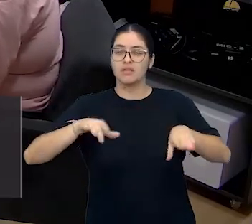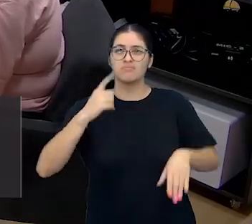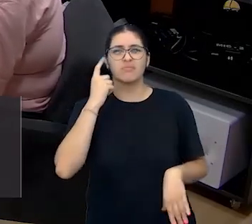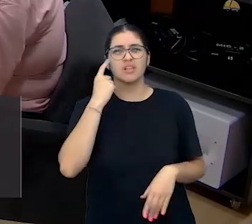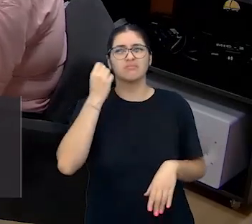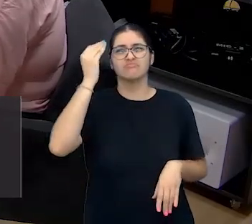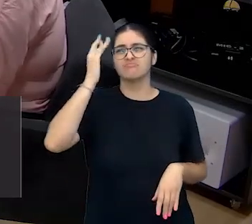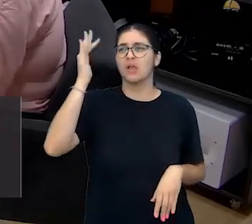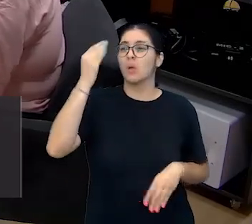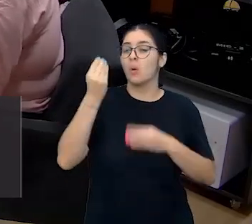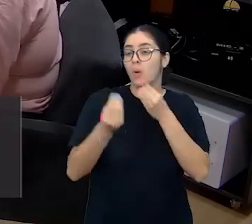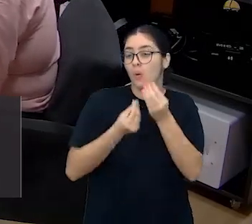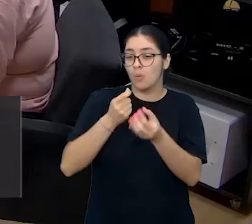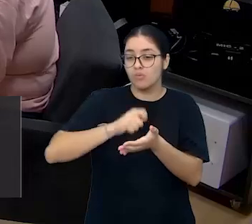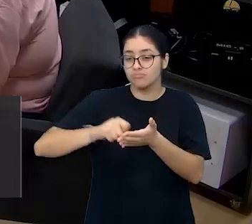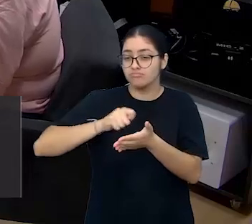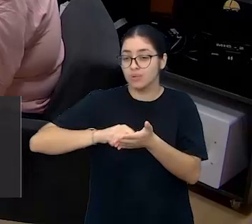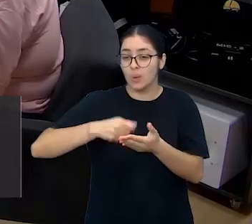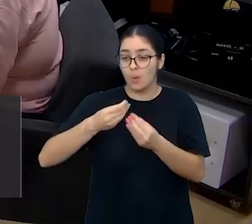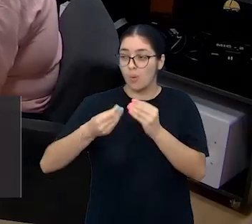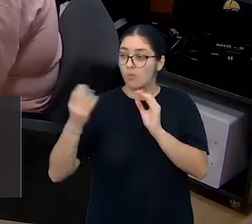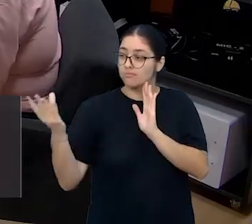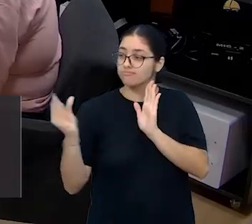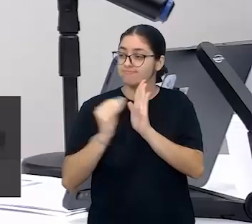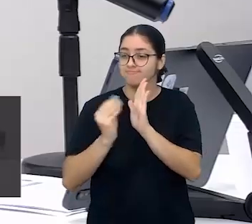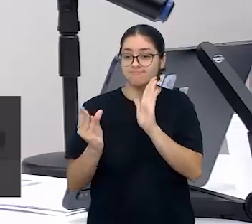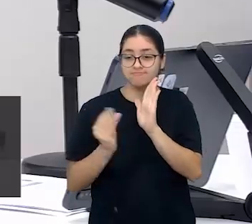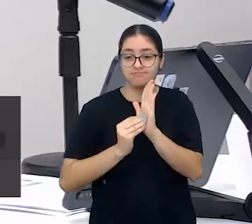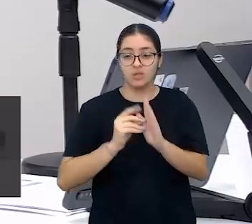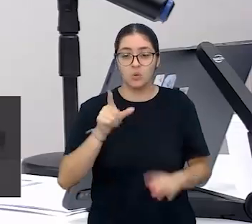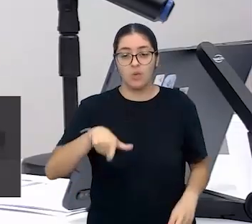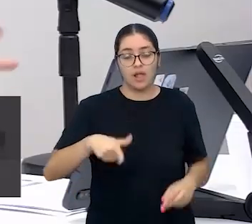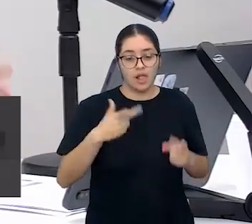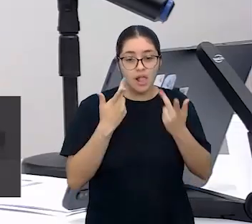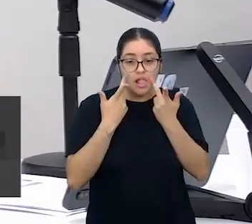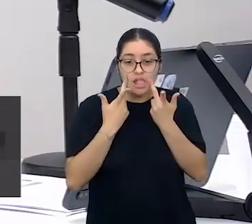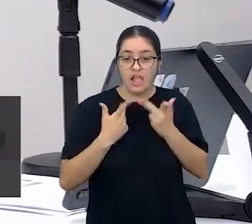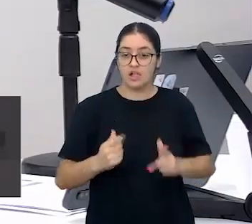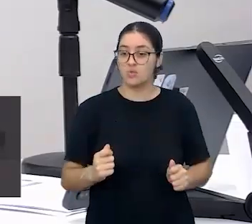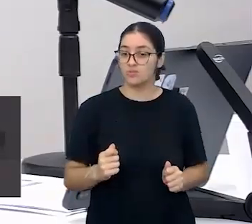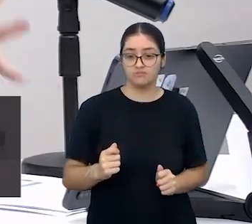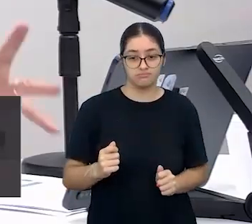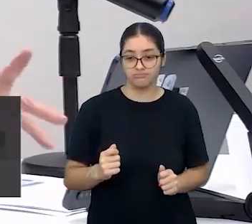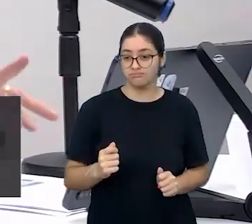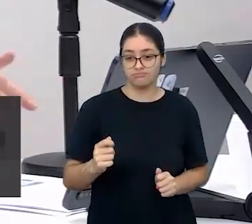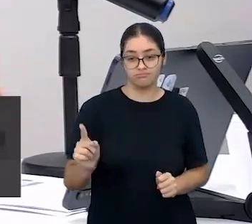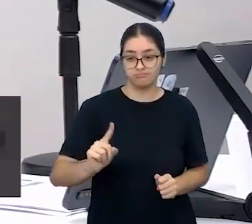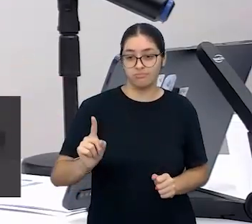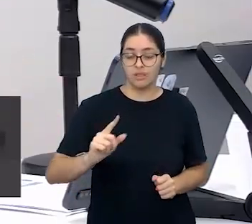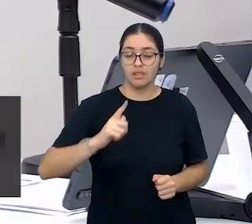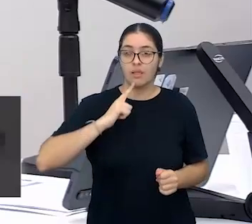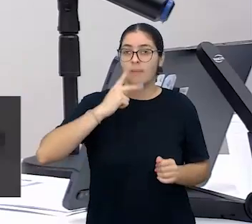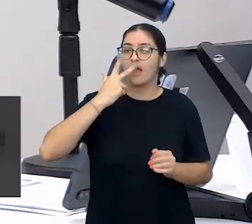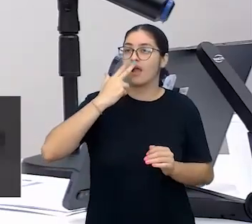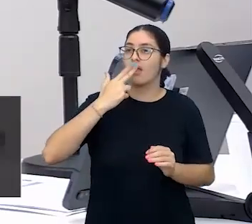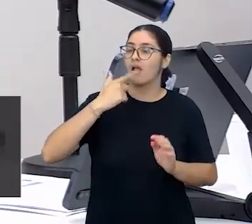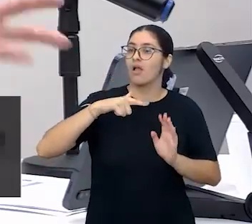e como ela registrava isso. Então, a alfabetização não é natural, existe um processo, uma